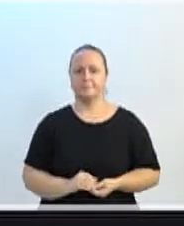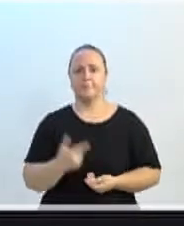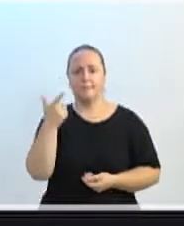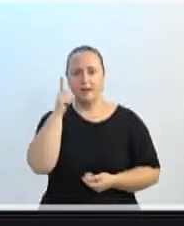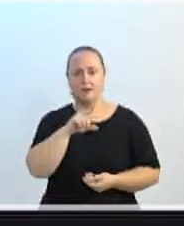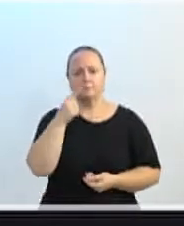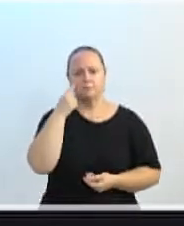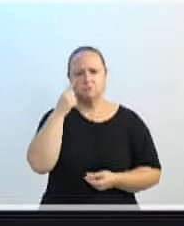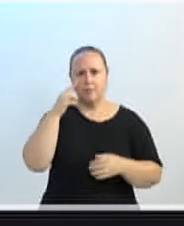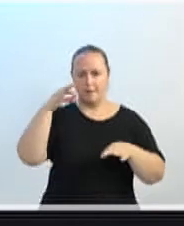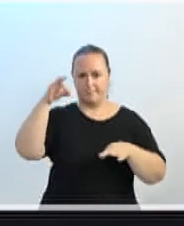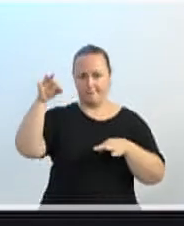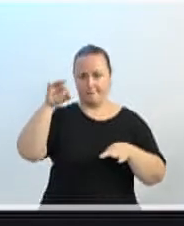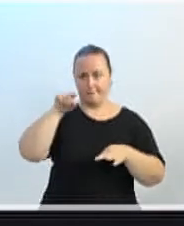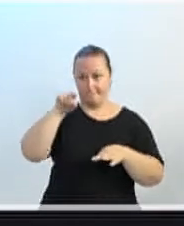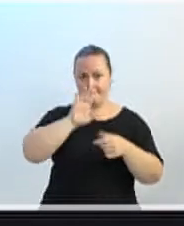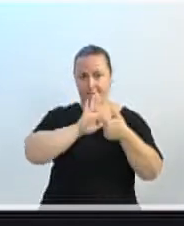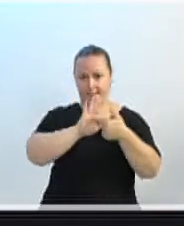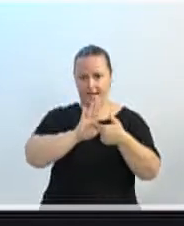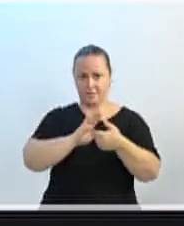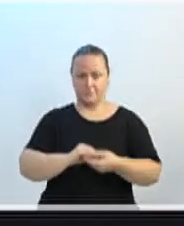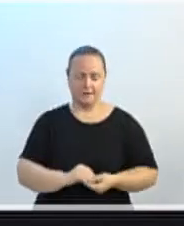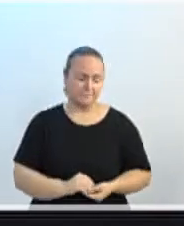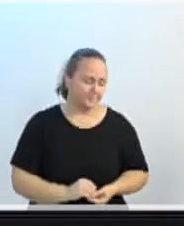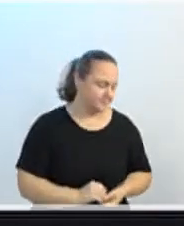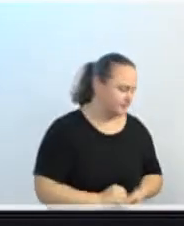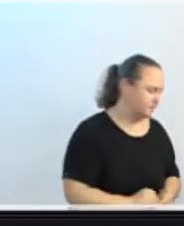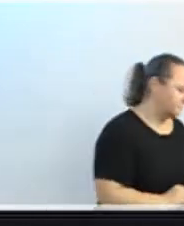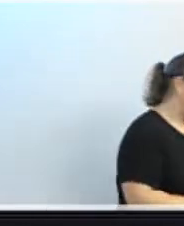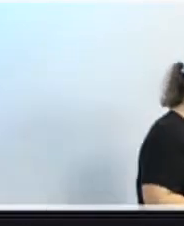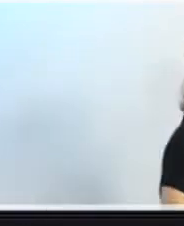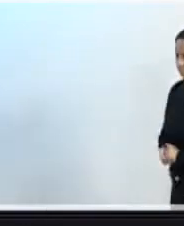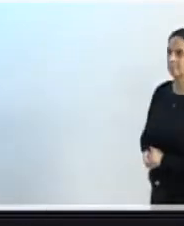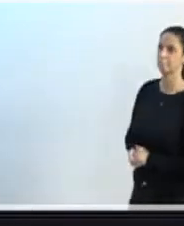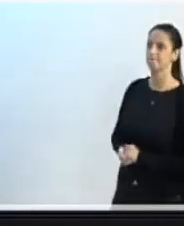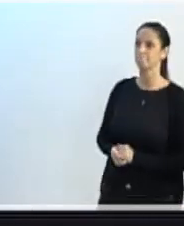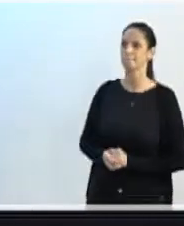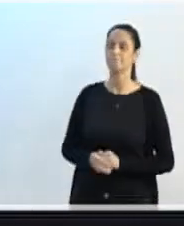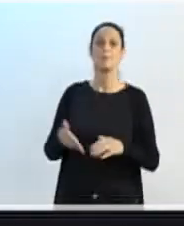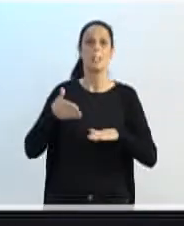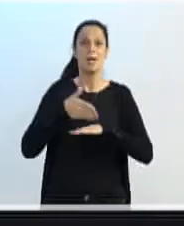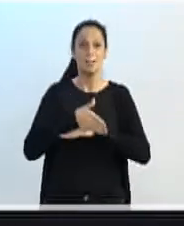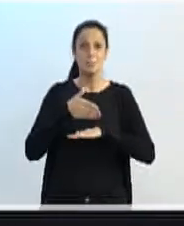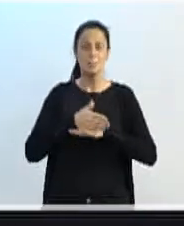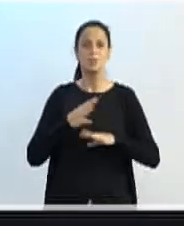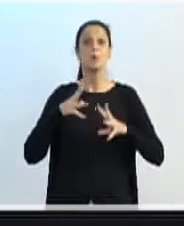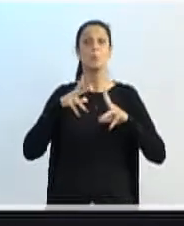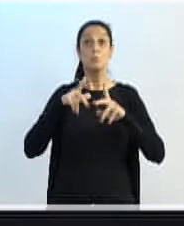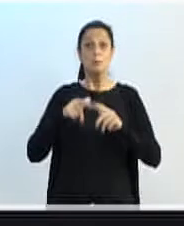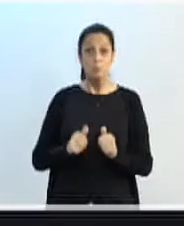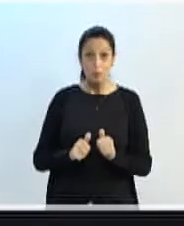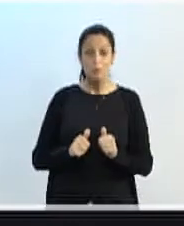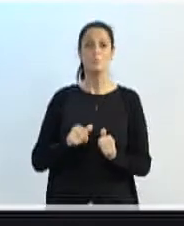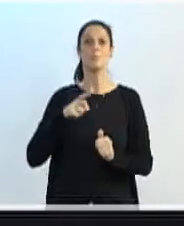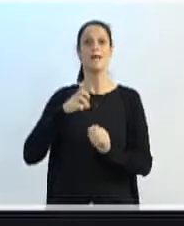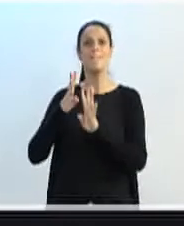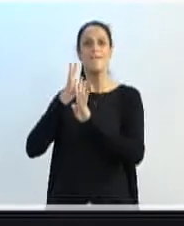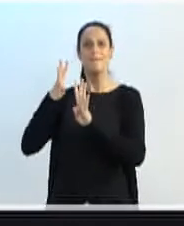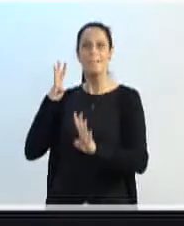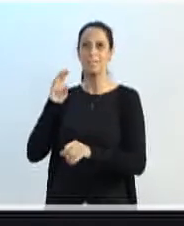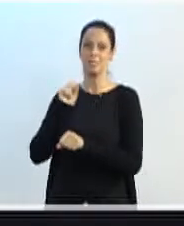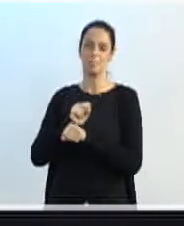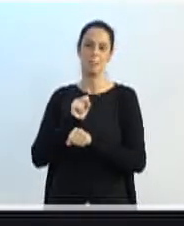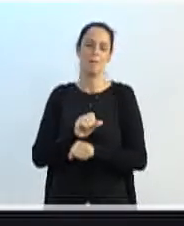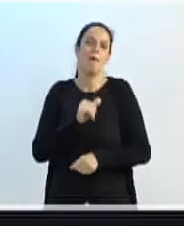Nessa página, na verdade, ela vai ter acesso a todas as filas de espera do município. A família